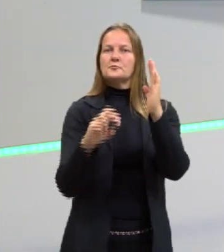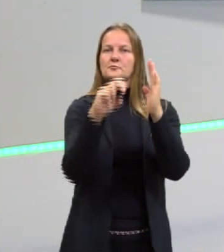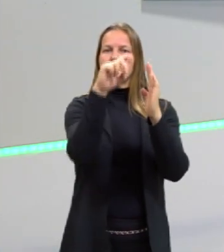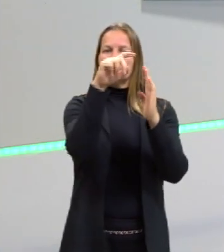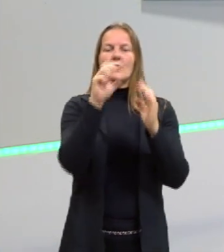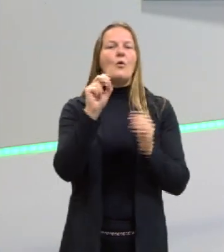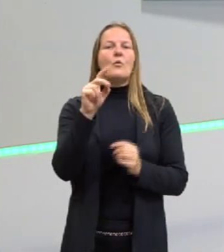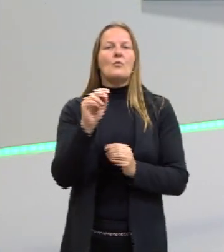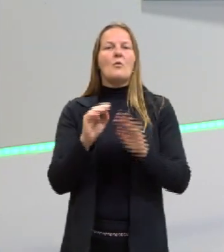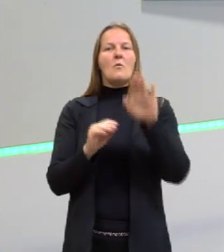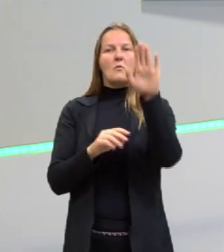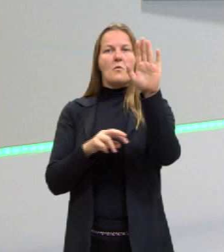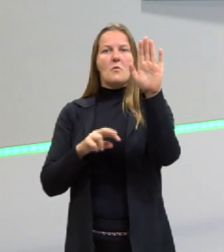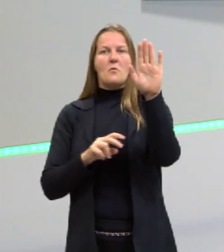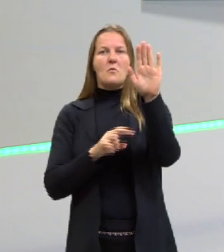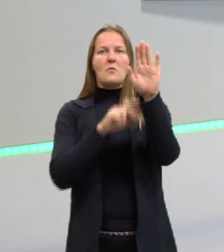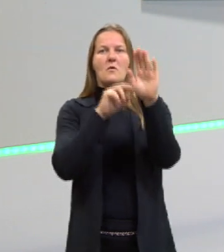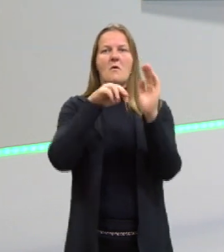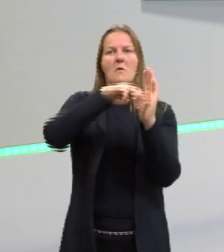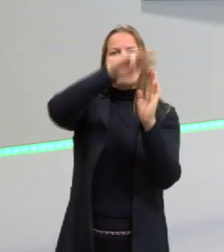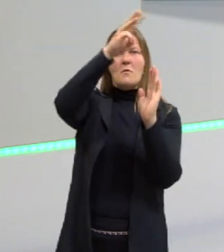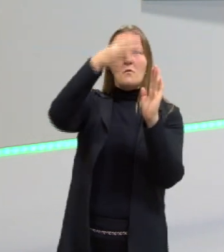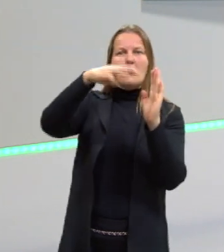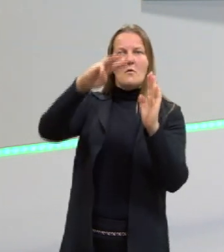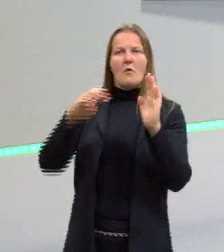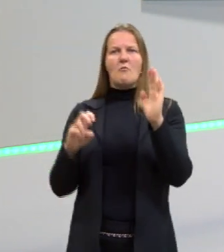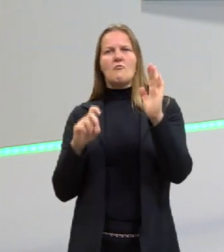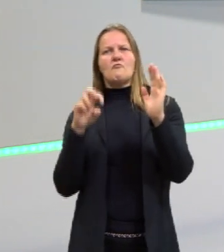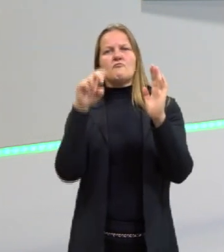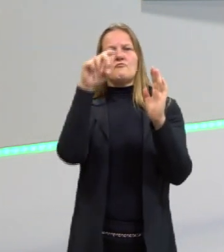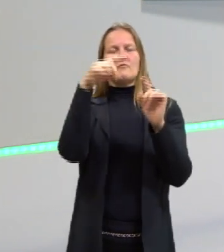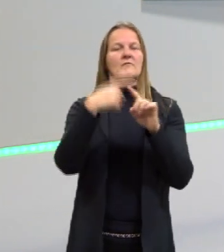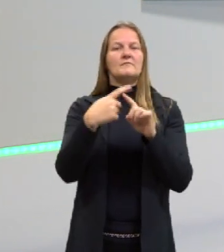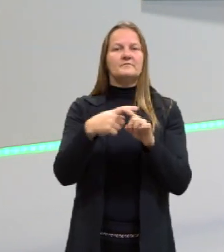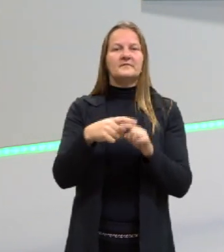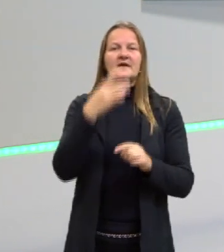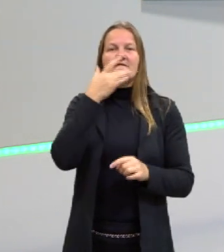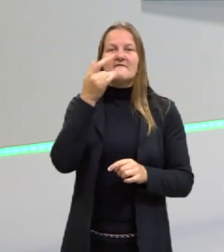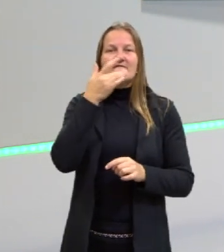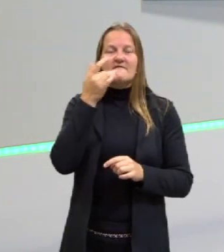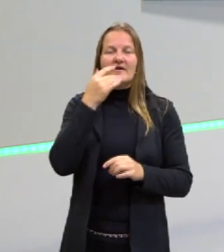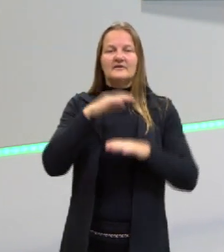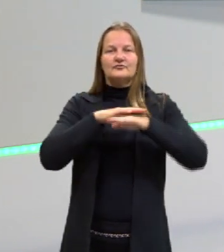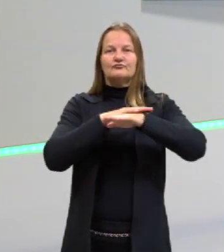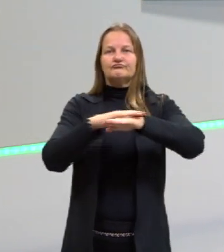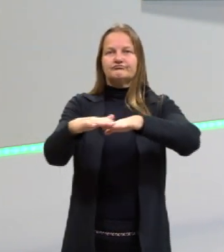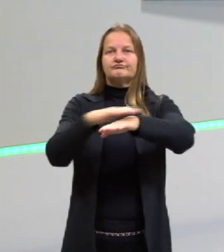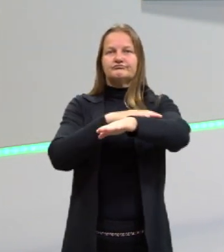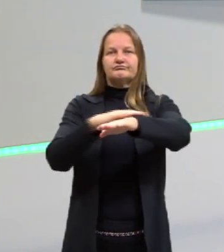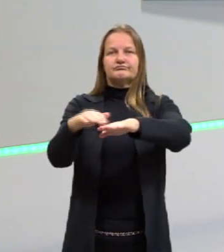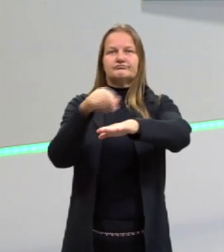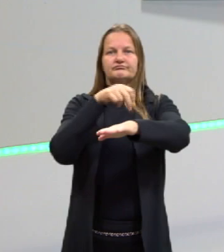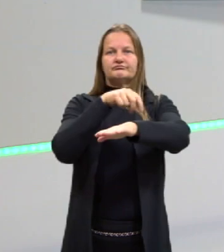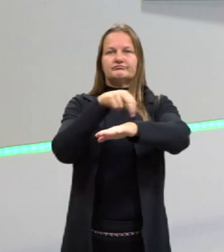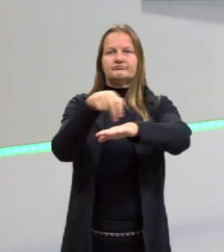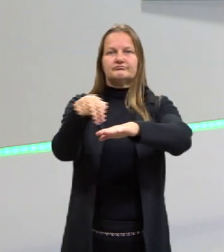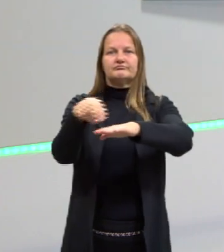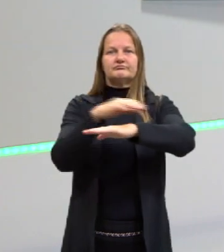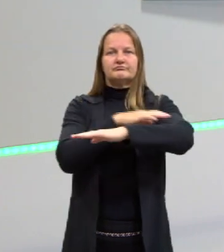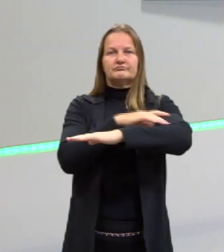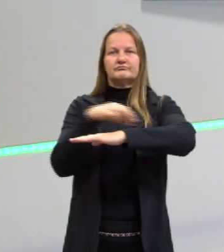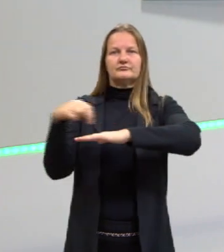subir uma lombo, um morro? É muito mais fácil para a gente caminhar no plano, na horizontal.